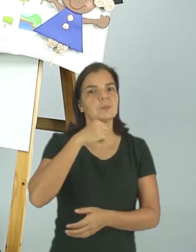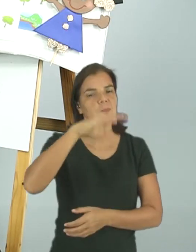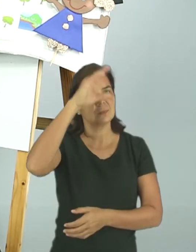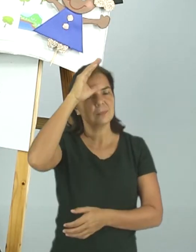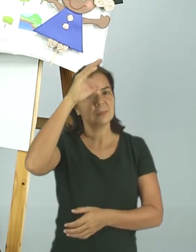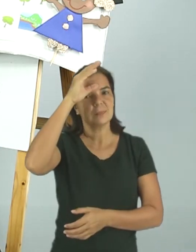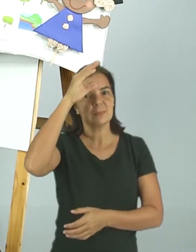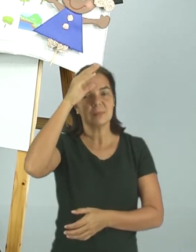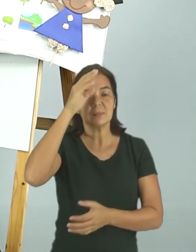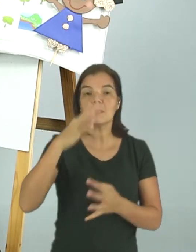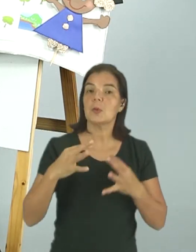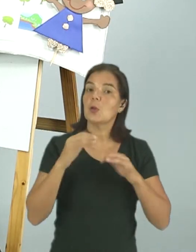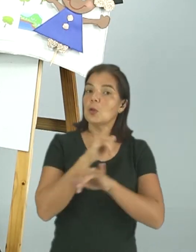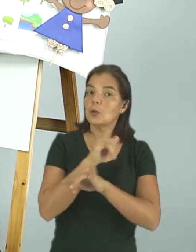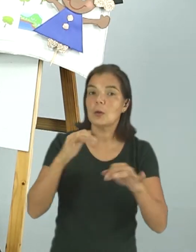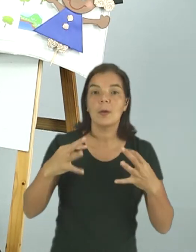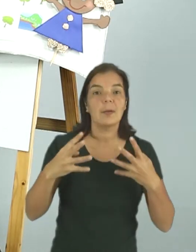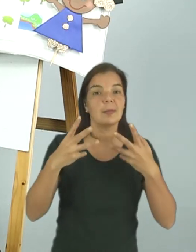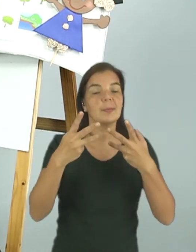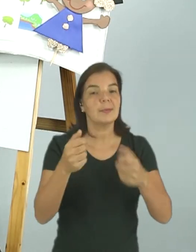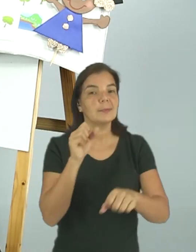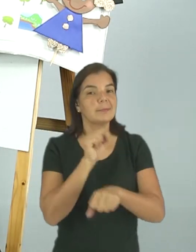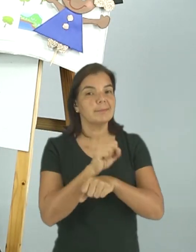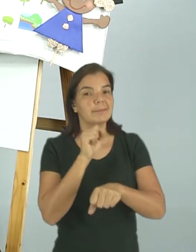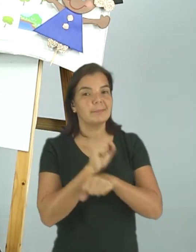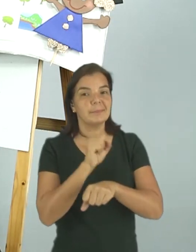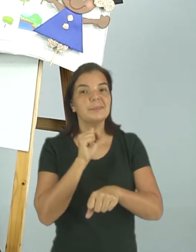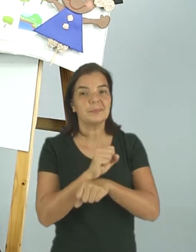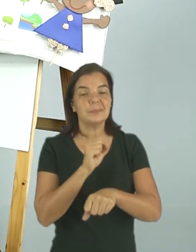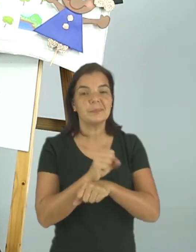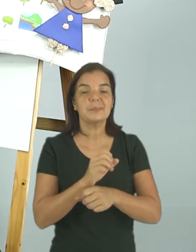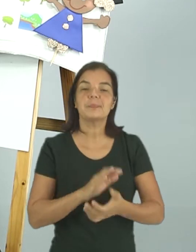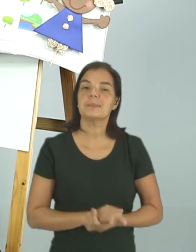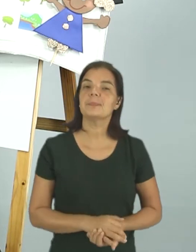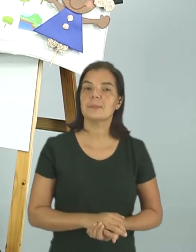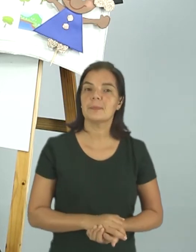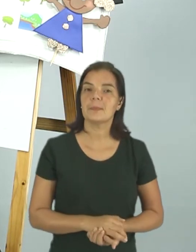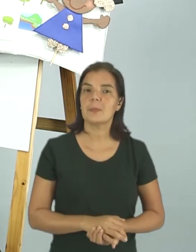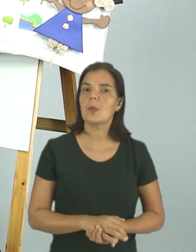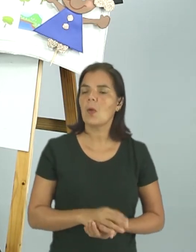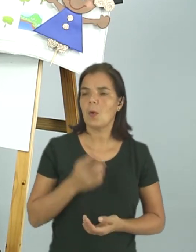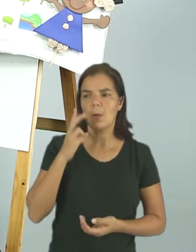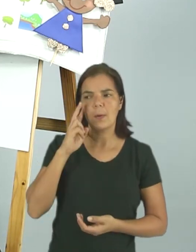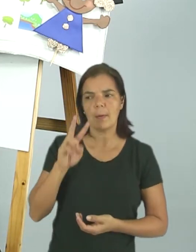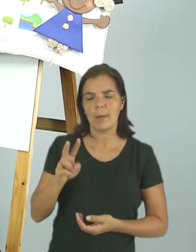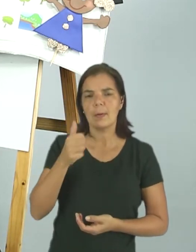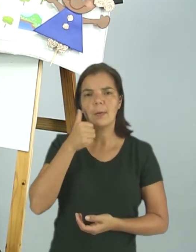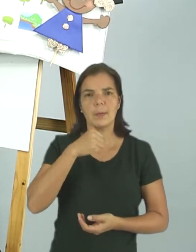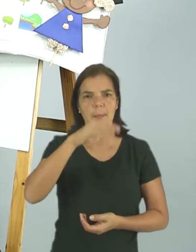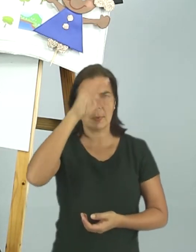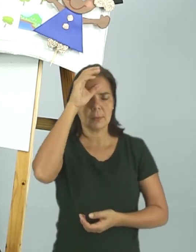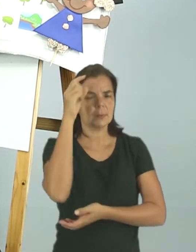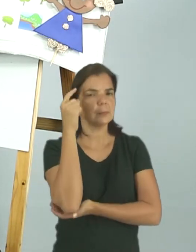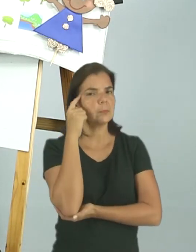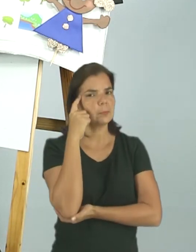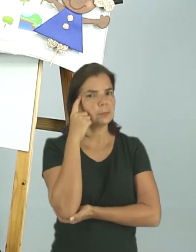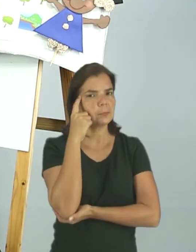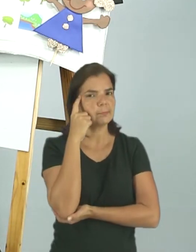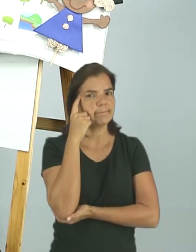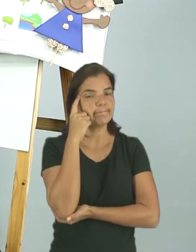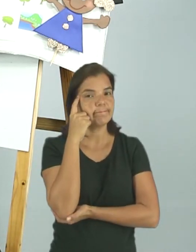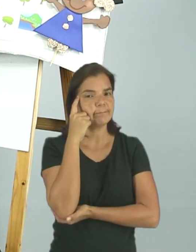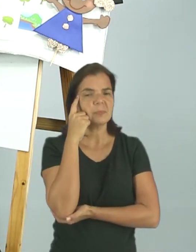e contou a todos que estava esperando um priminho de Mila. Mila olhou para a tia e pensou.